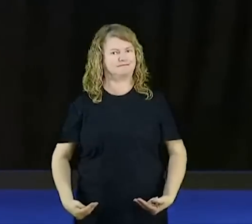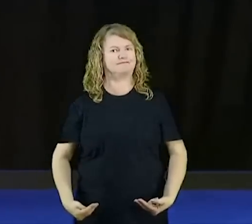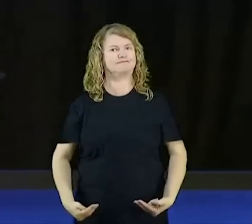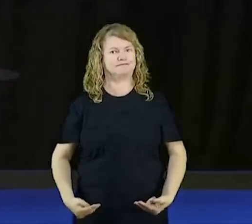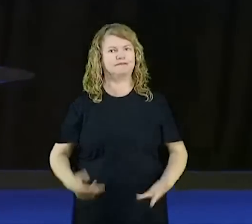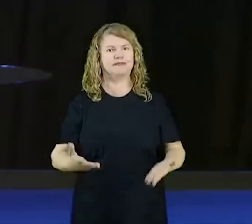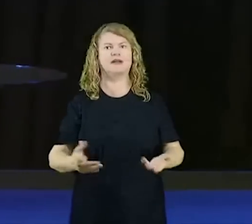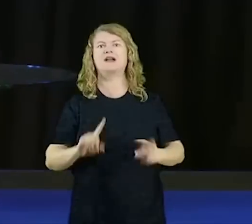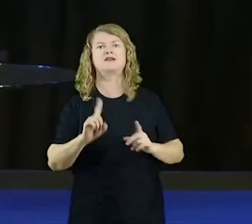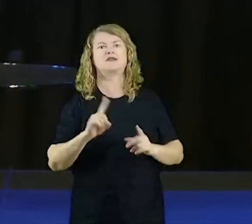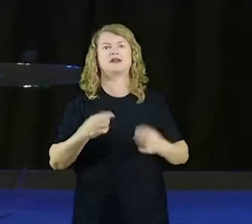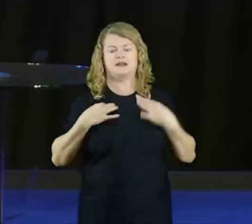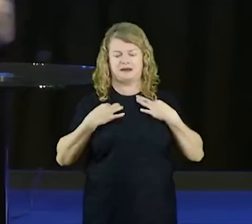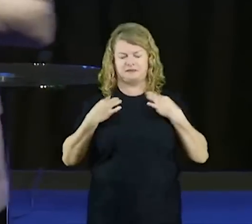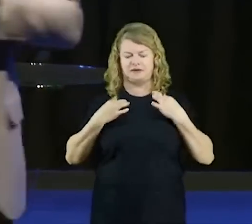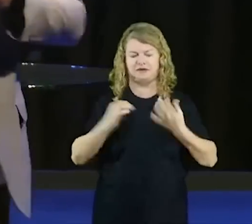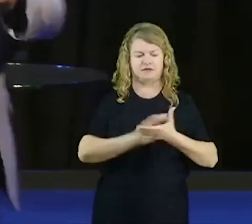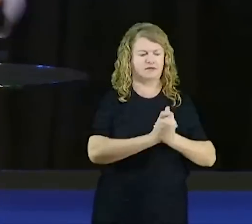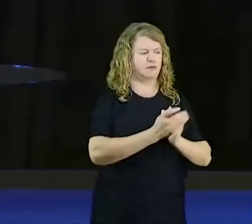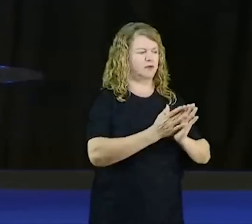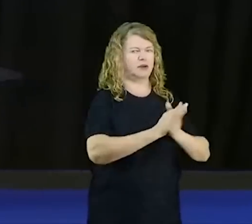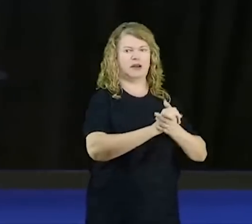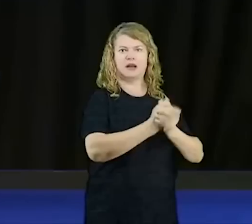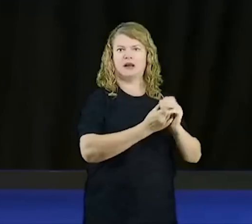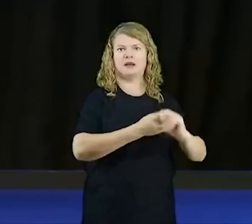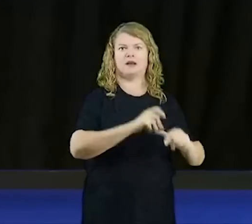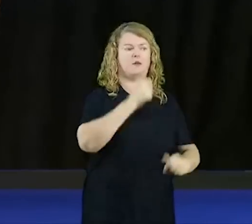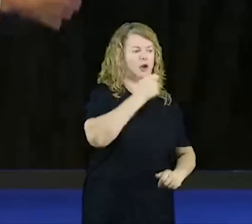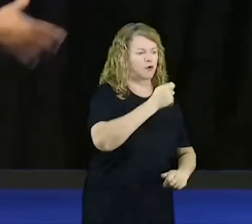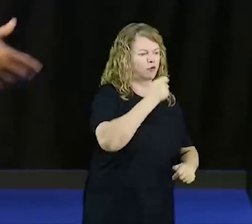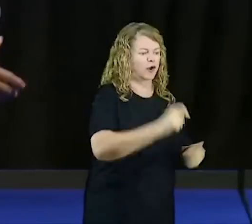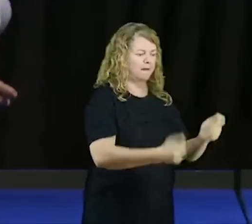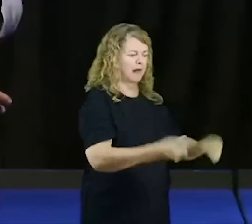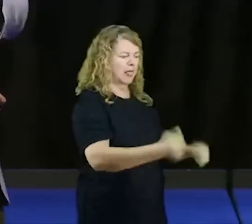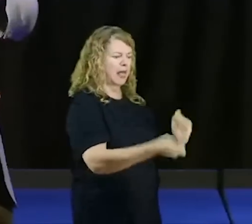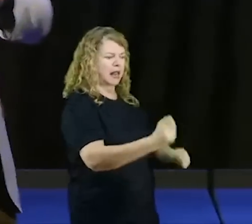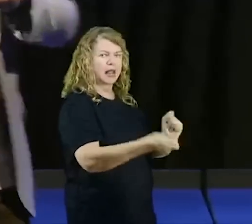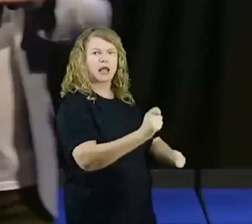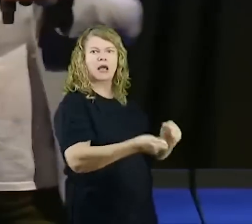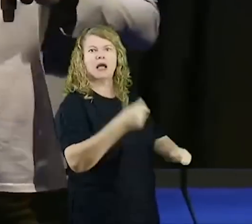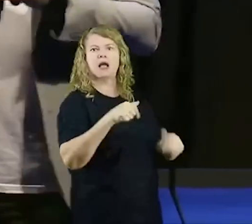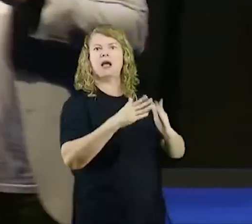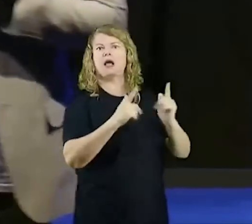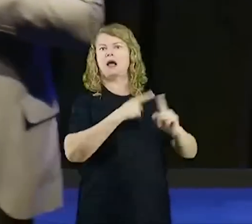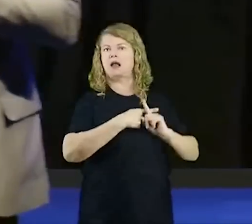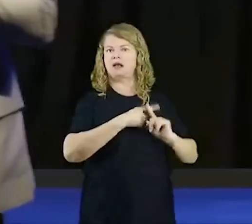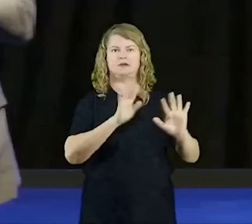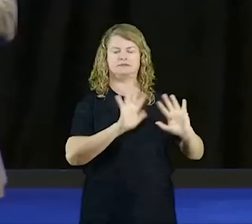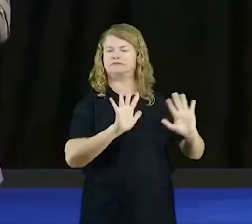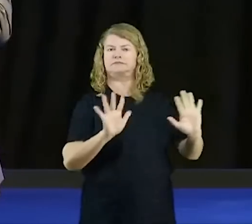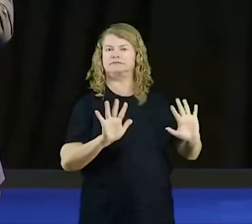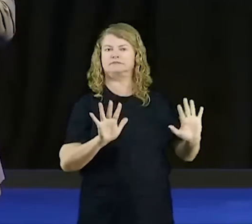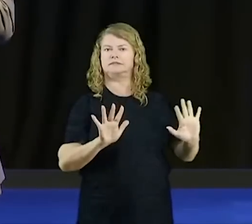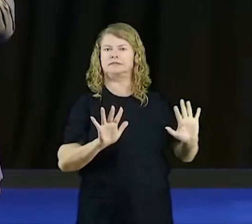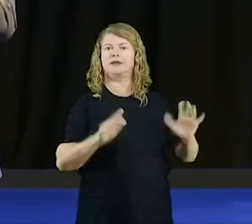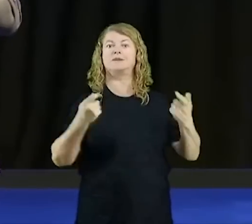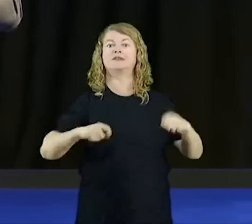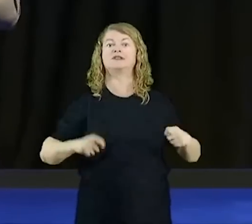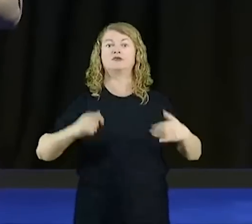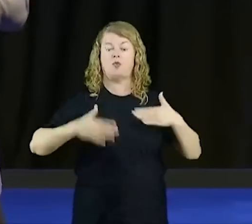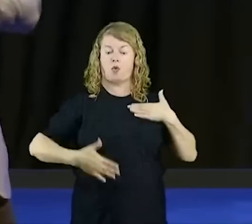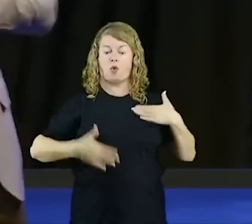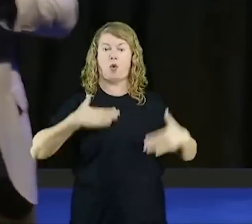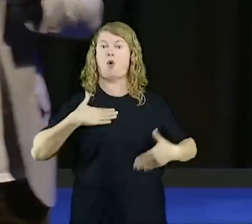sai do casaco, ele não sai do microfone, ele não sai da bateria da igreja. Ele precisa de um corpo.